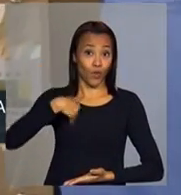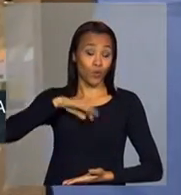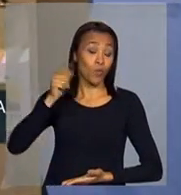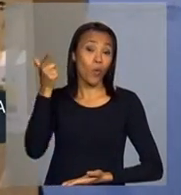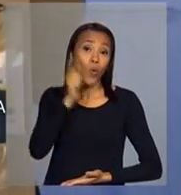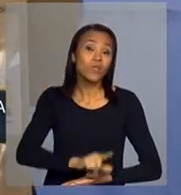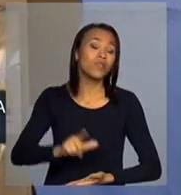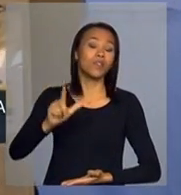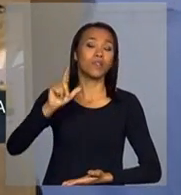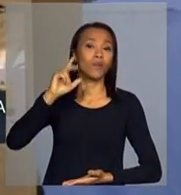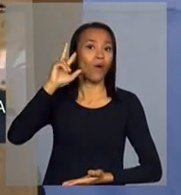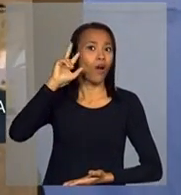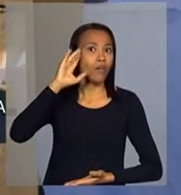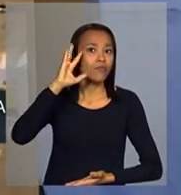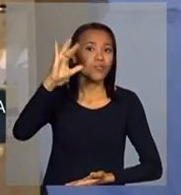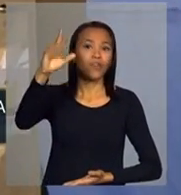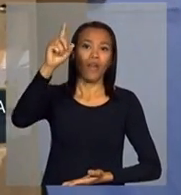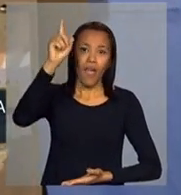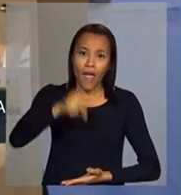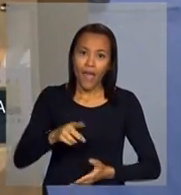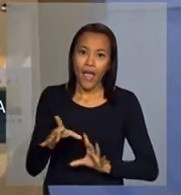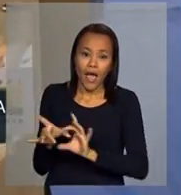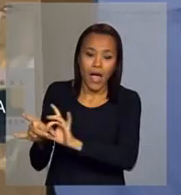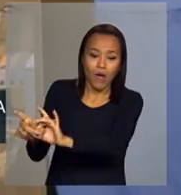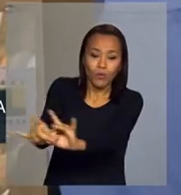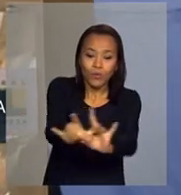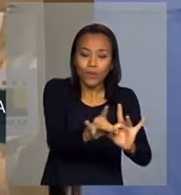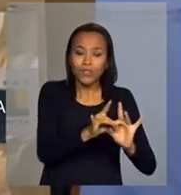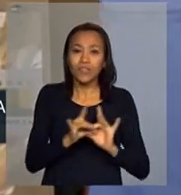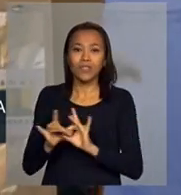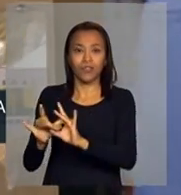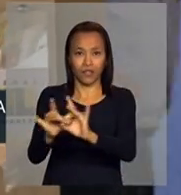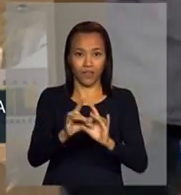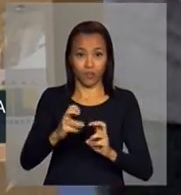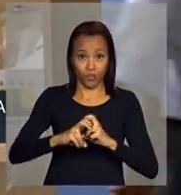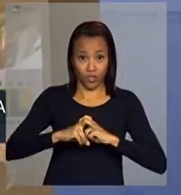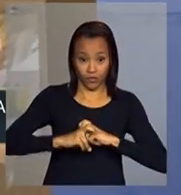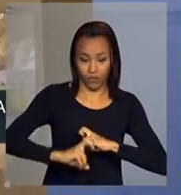Essa se chama a integração ferroviária do Nordeste.